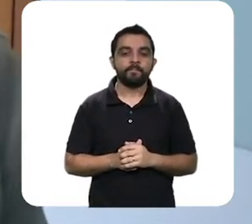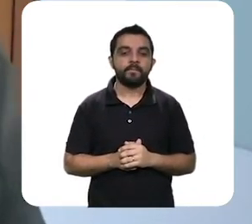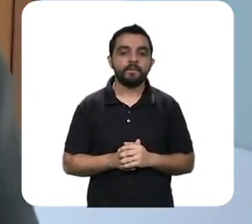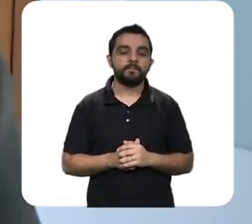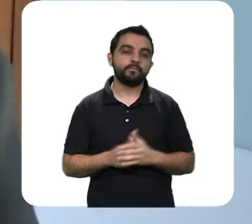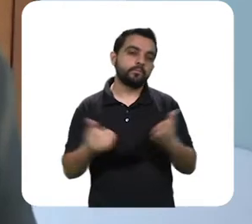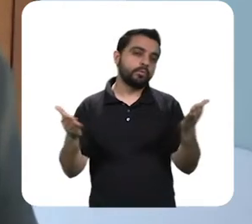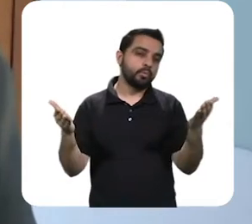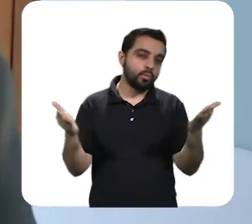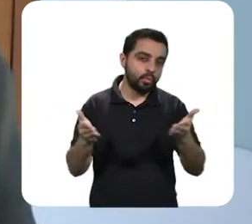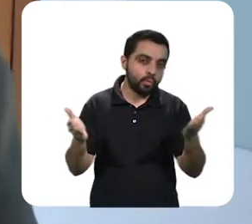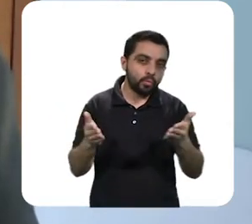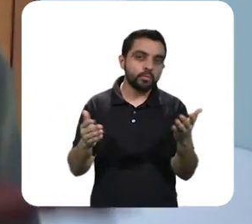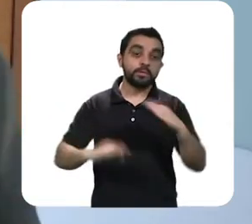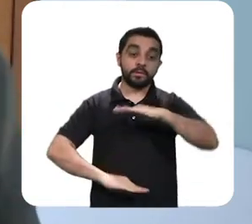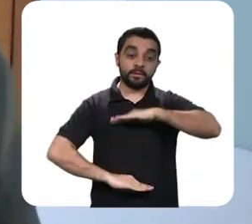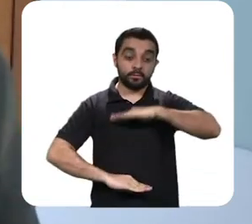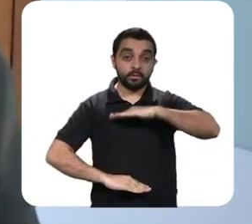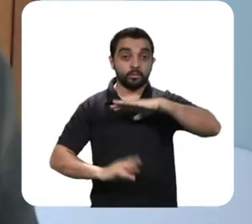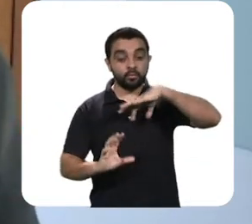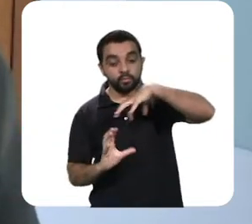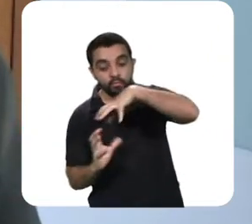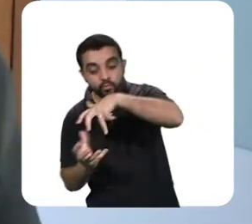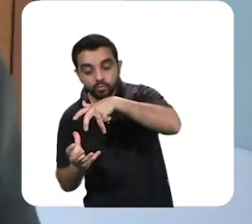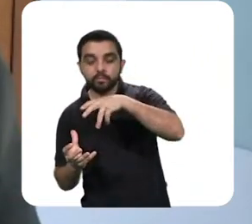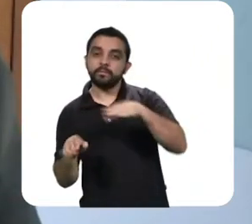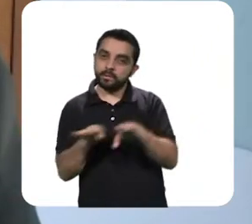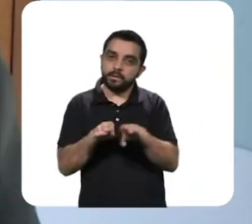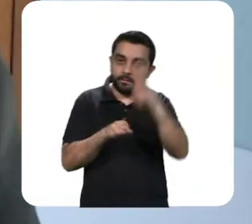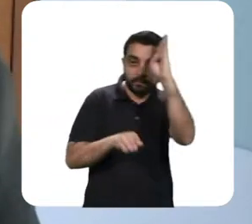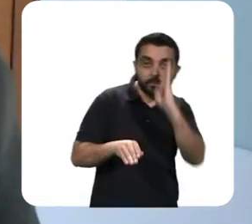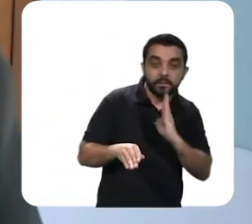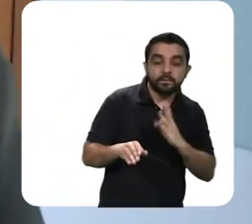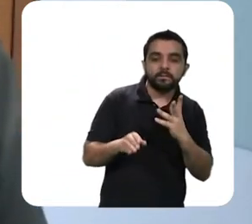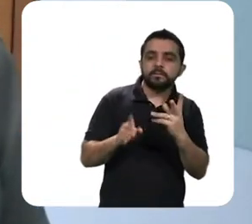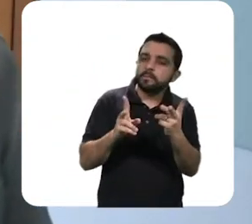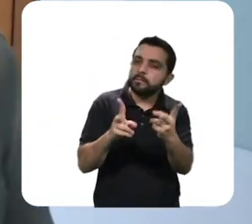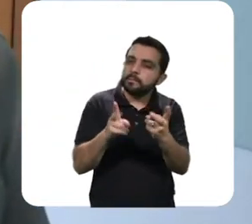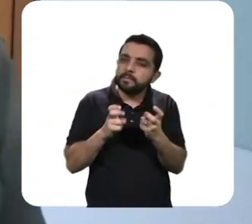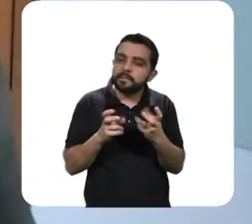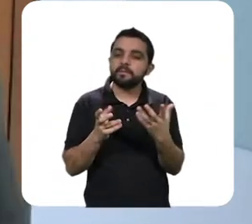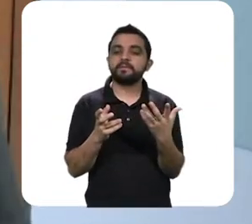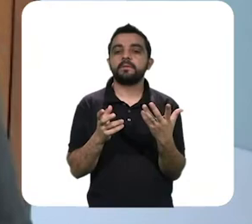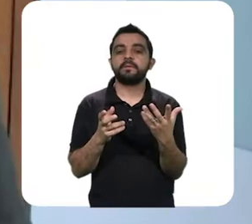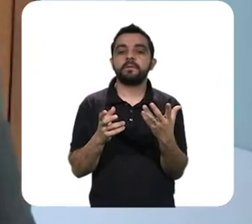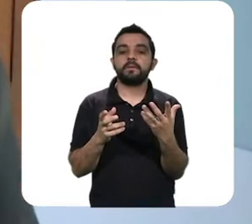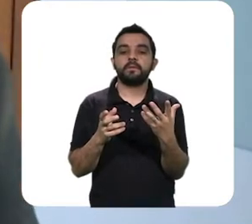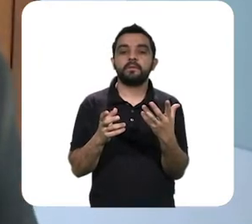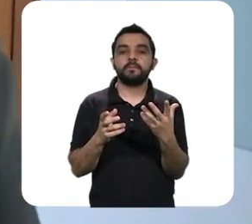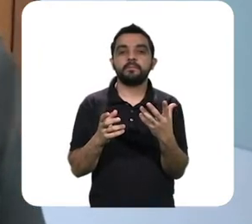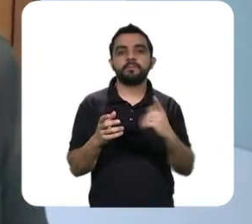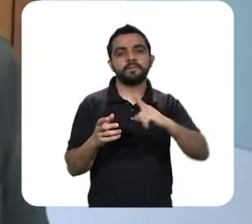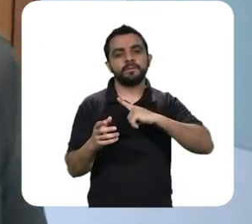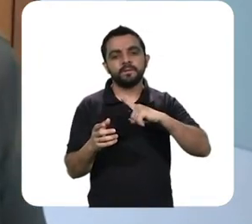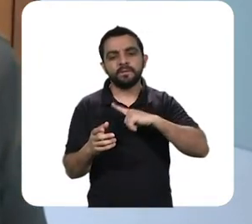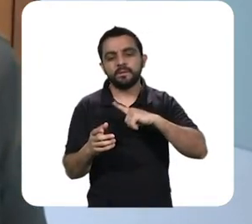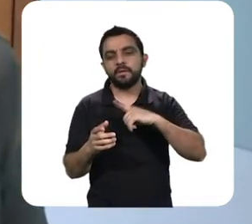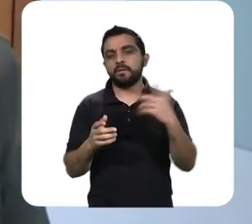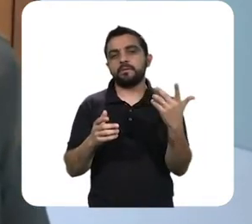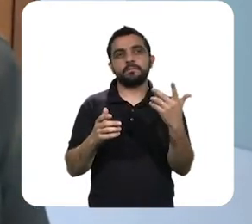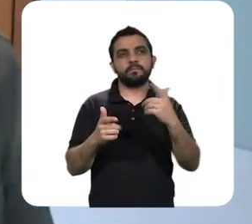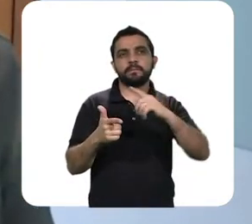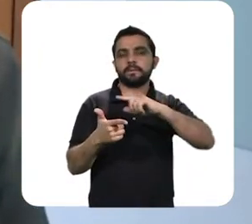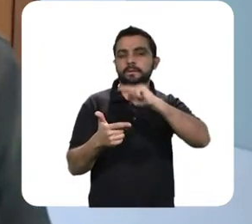Então, se você fizer uma pesquisa hoje, no cenário mundial, e até mesmo no Brasil, você vai encontrar previdências